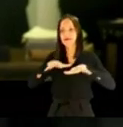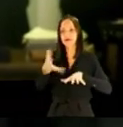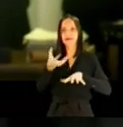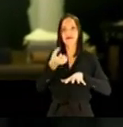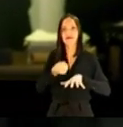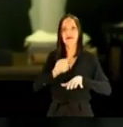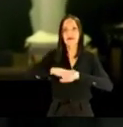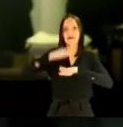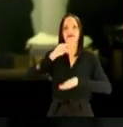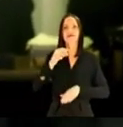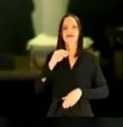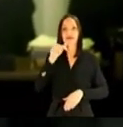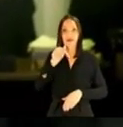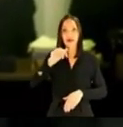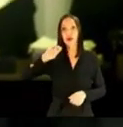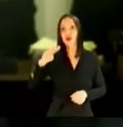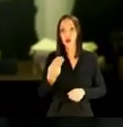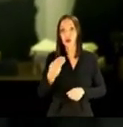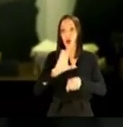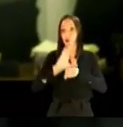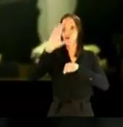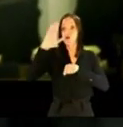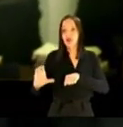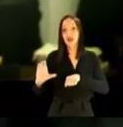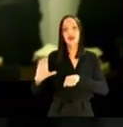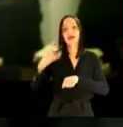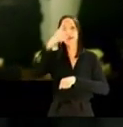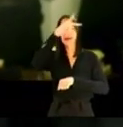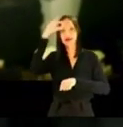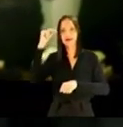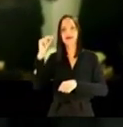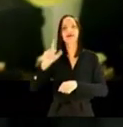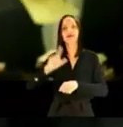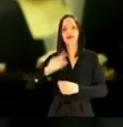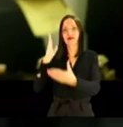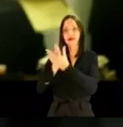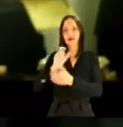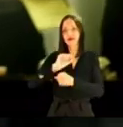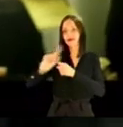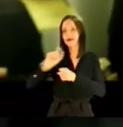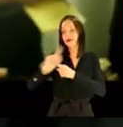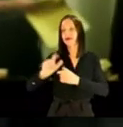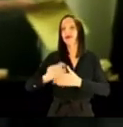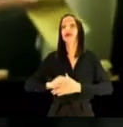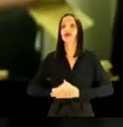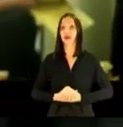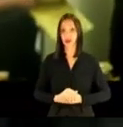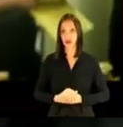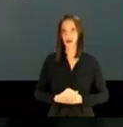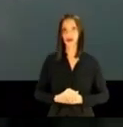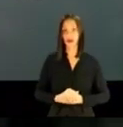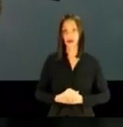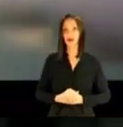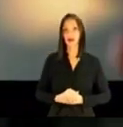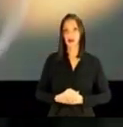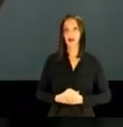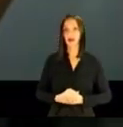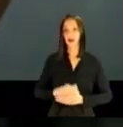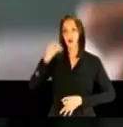15 créditos na cidade. E recebeu mais de 7 milhões de reais de indemnização da prefeitura, numa ação sobre aluguéis.